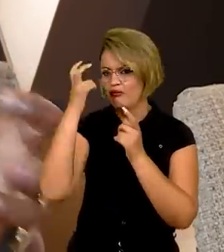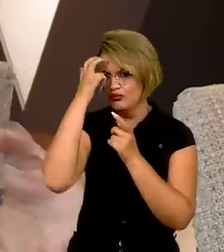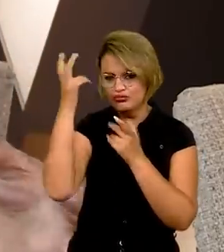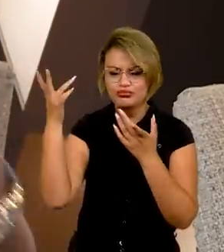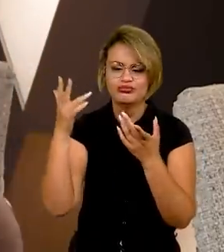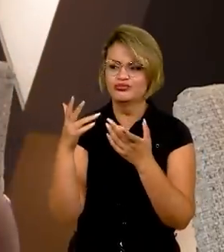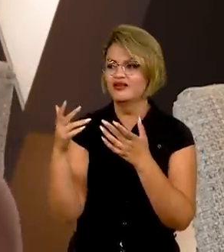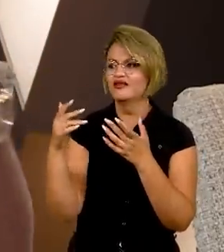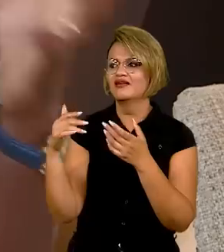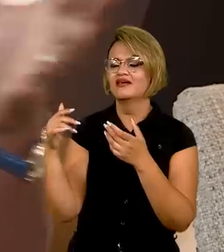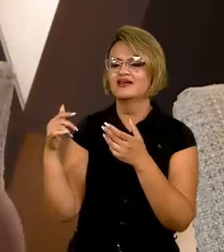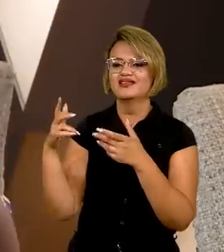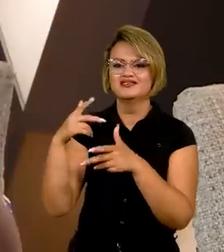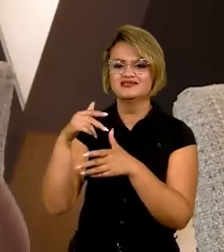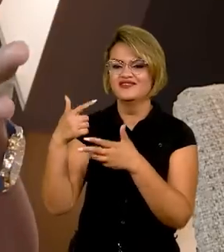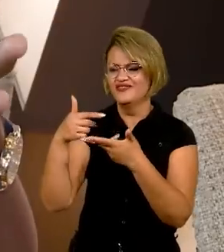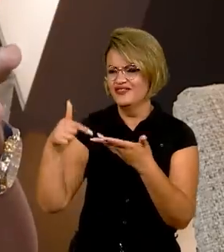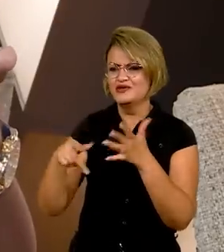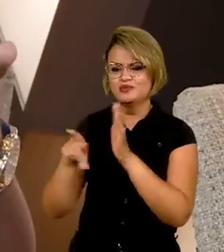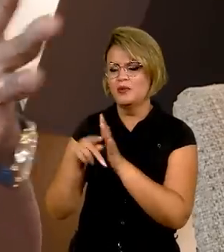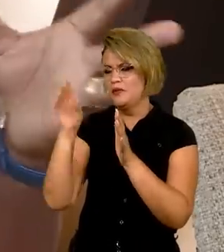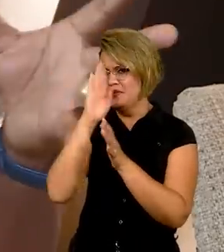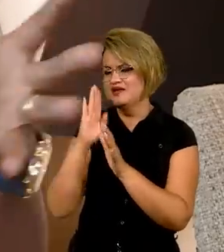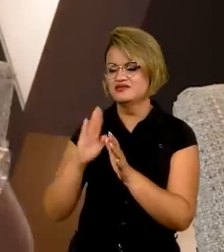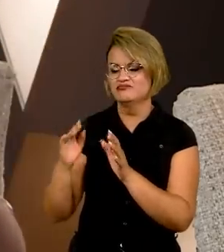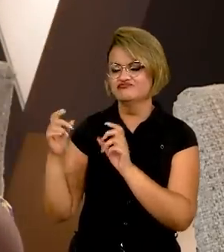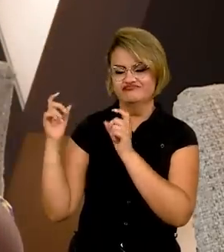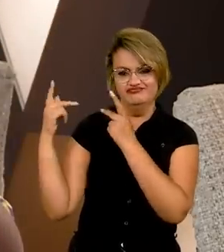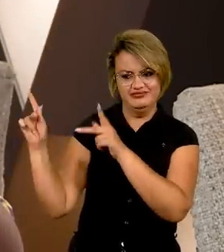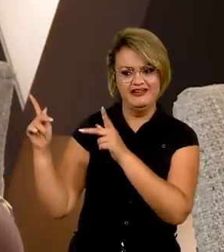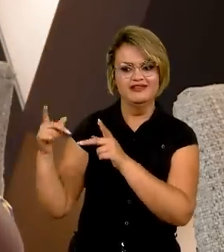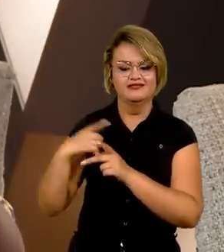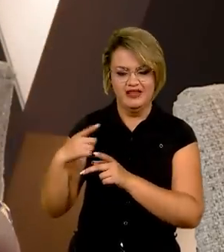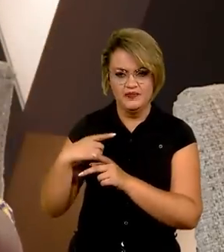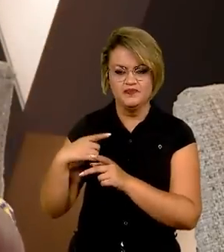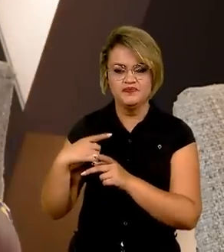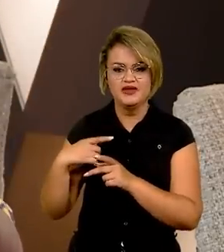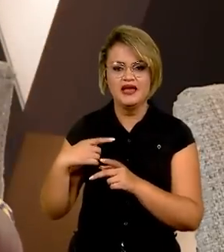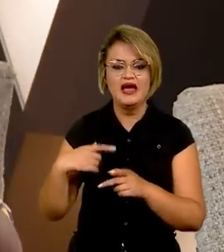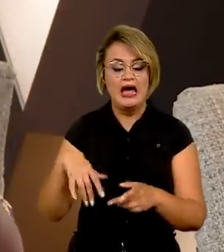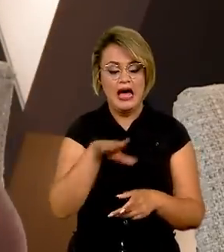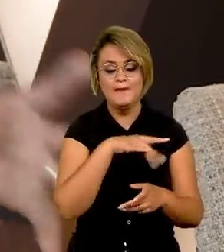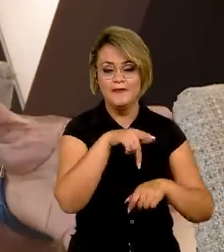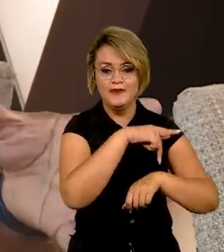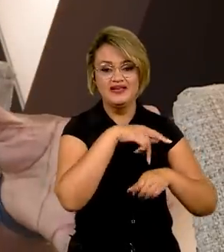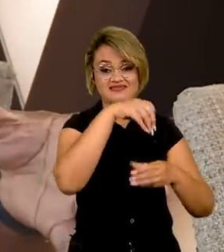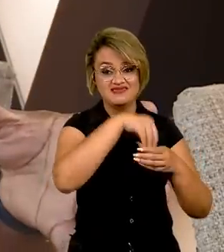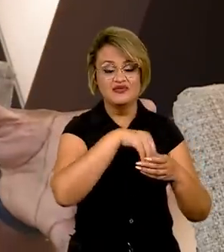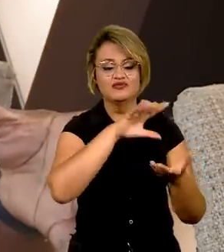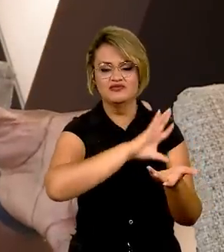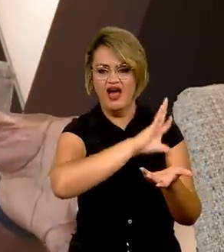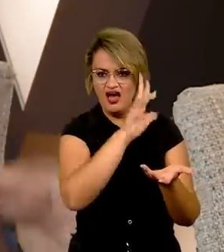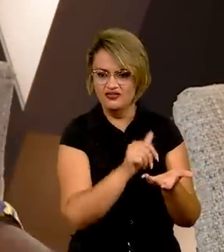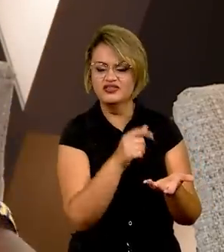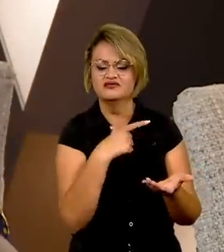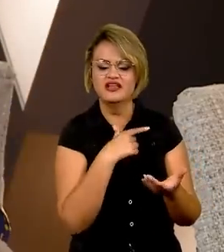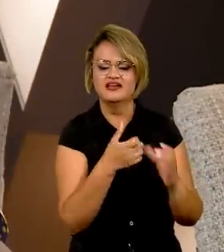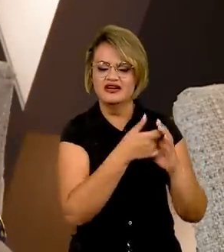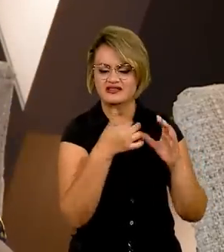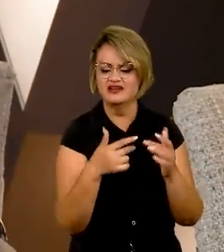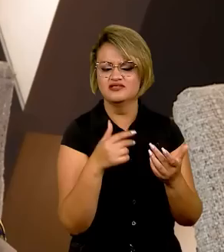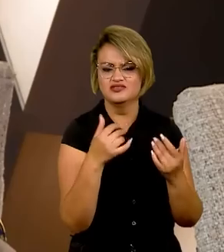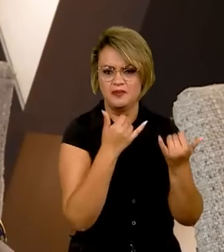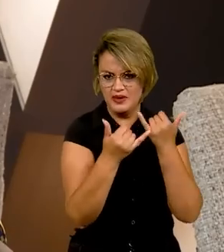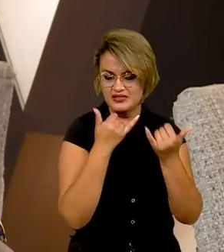de povos provenientes de várias partes do mundo, é verdade. Os países do continente africano têm características também próprias, mas